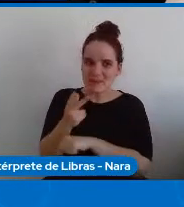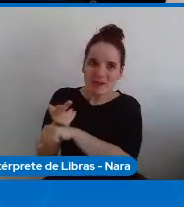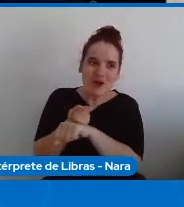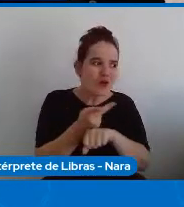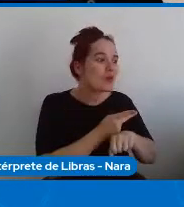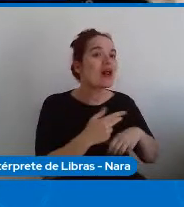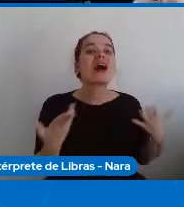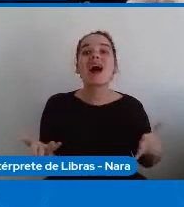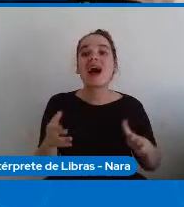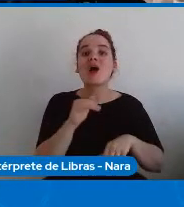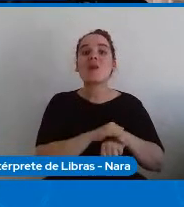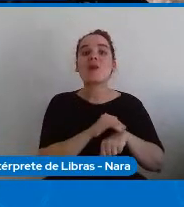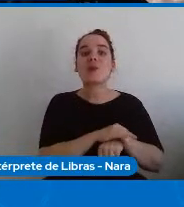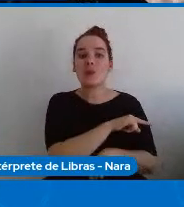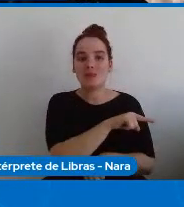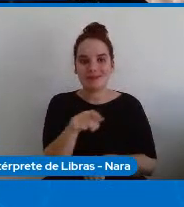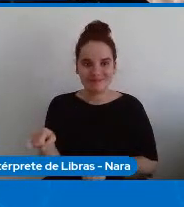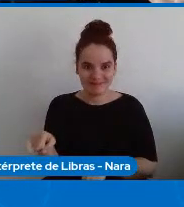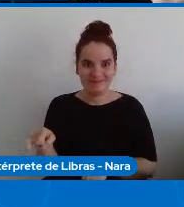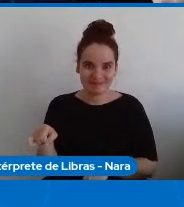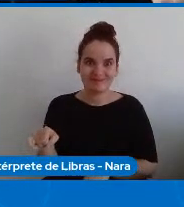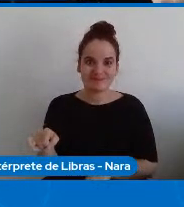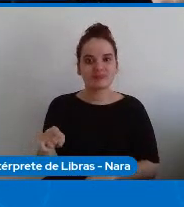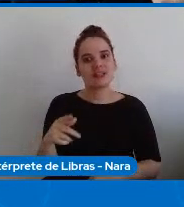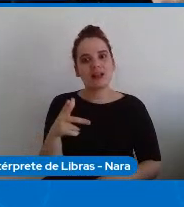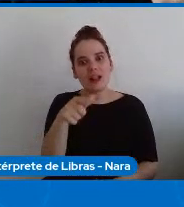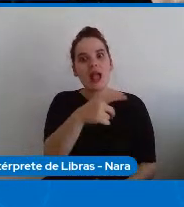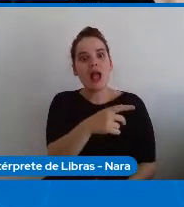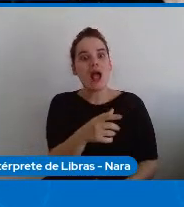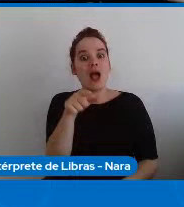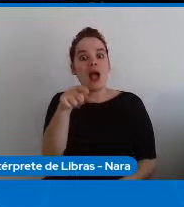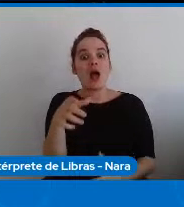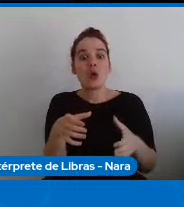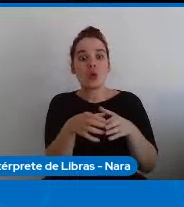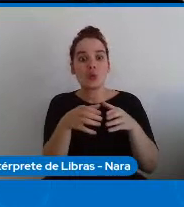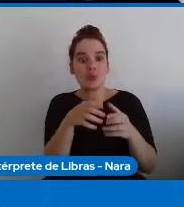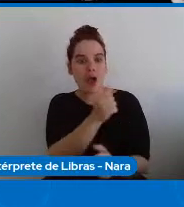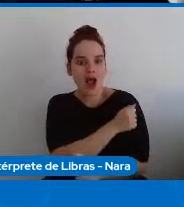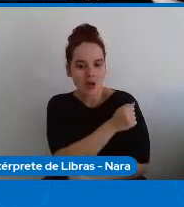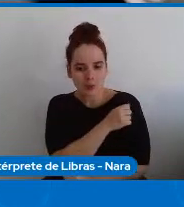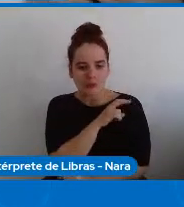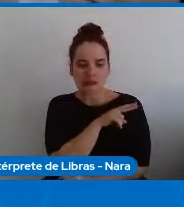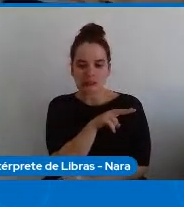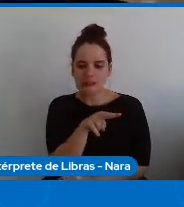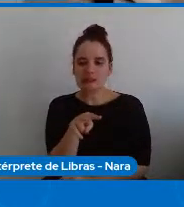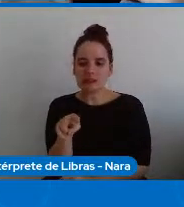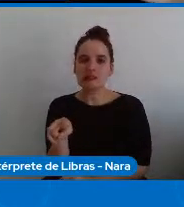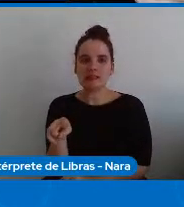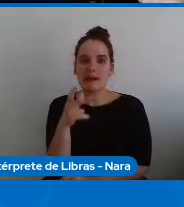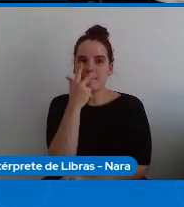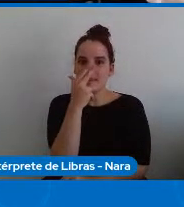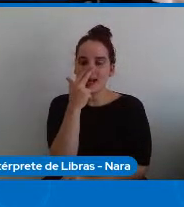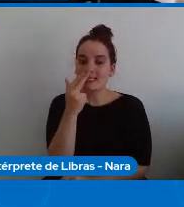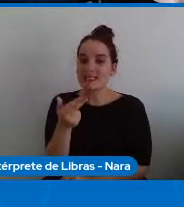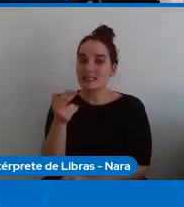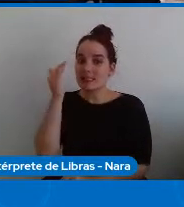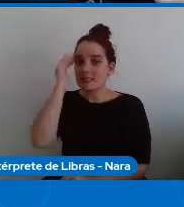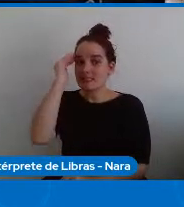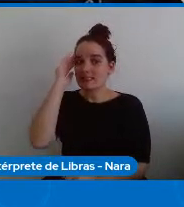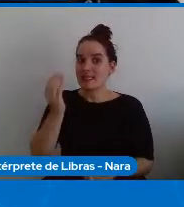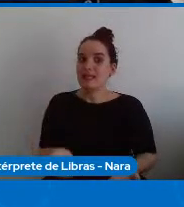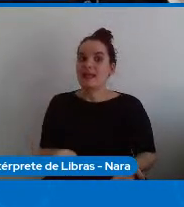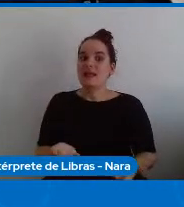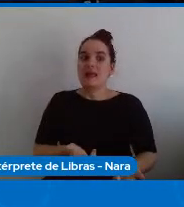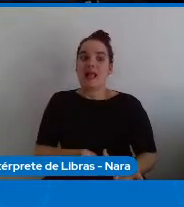história as pessoas elas vão conhecendo a noção de responsabilidade nessas diferentes momentos